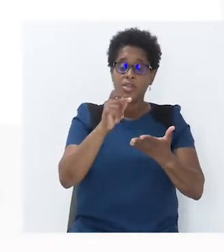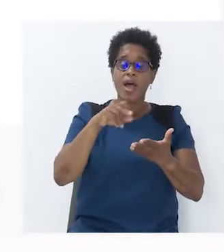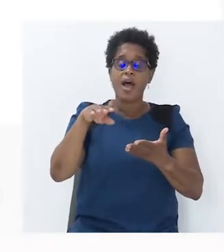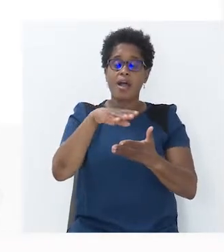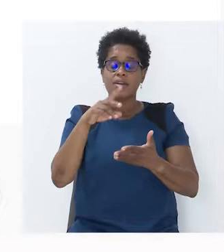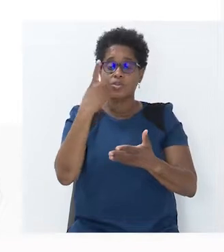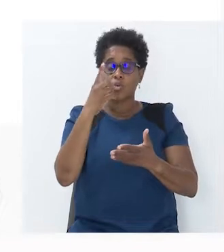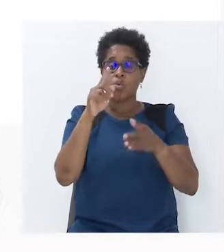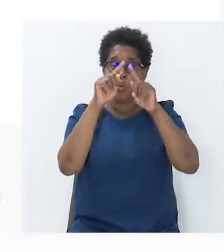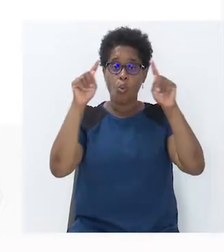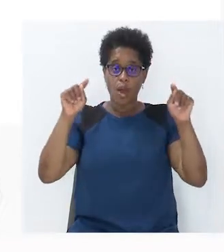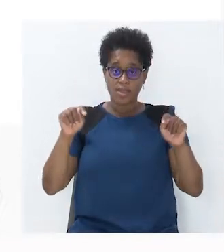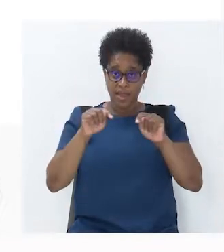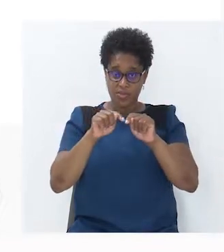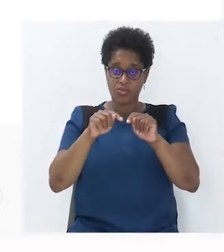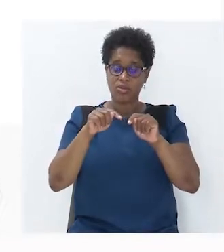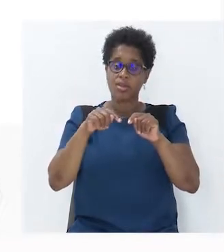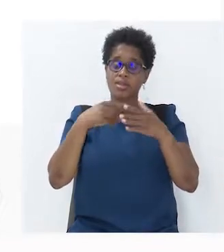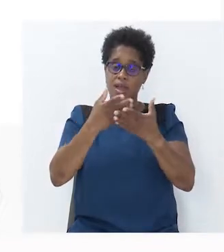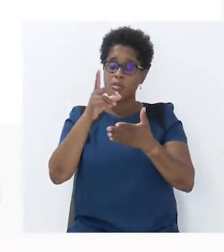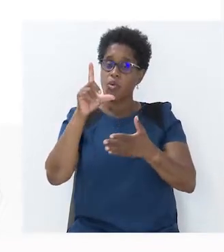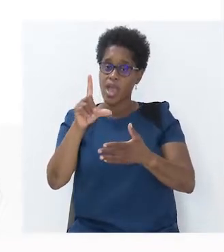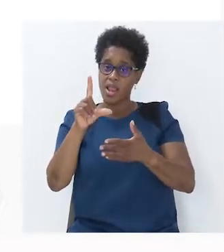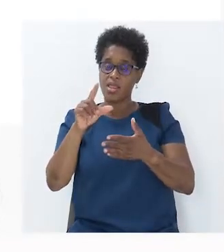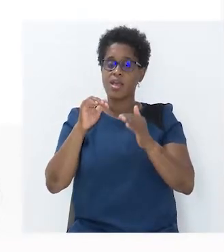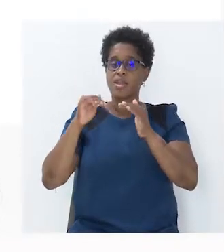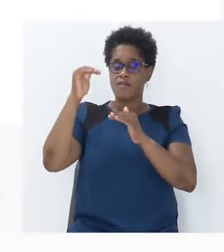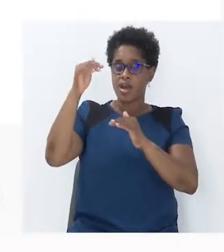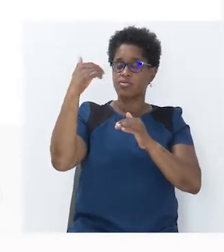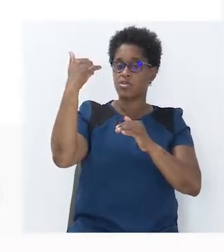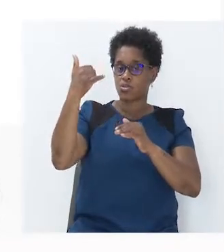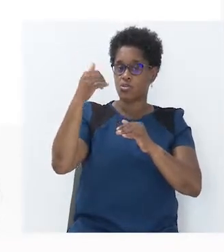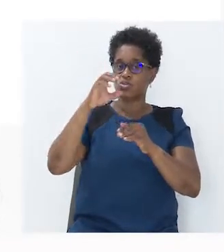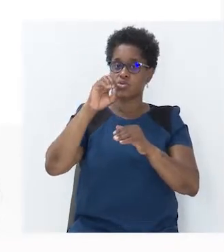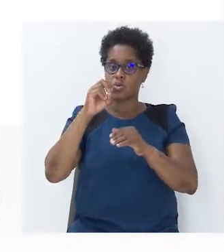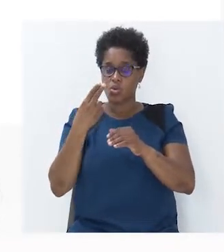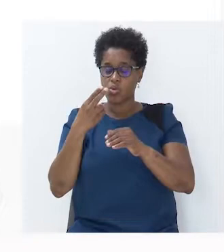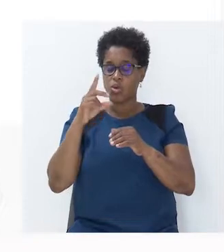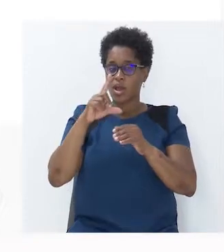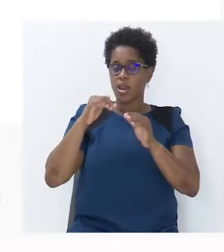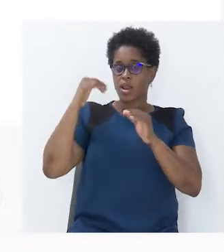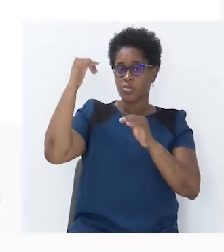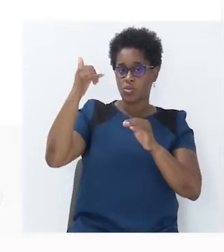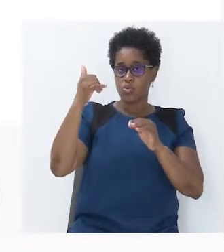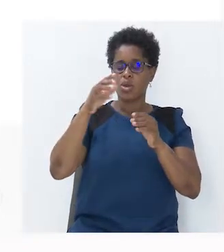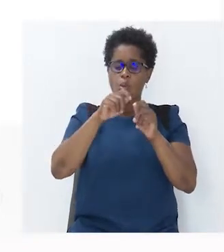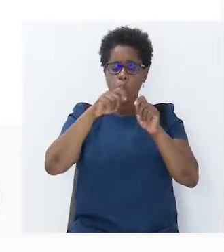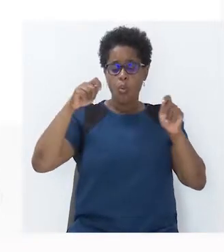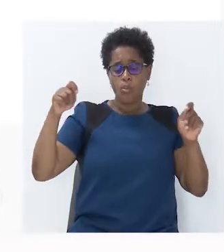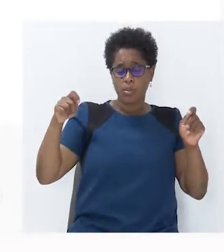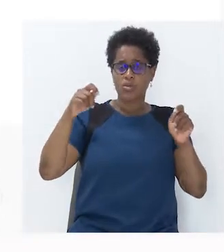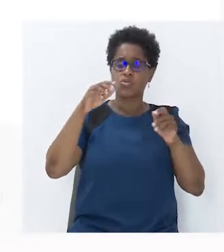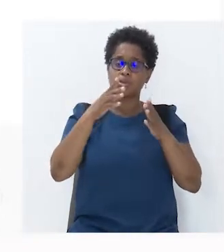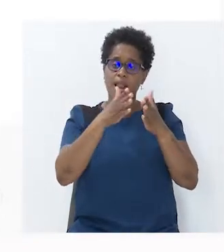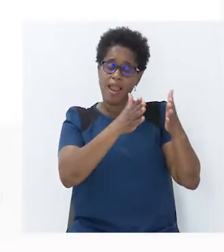de um quadrado, que é dada por L elevado a 2, ou L ao quadrado, e o comprimento do